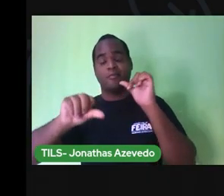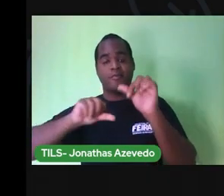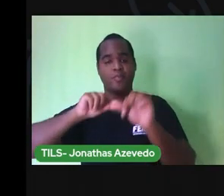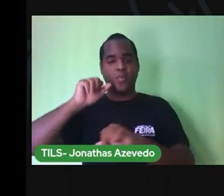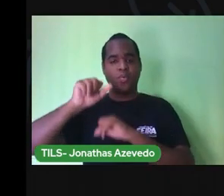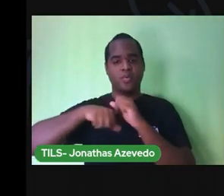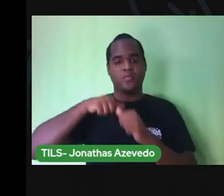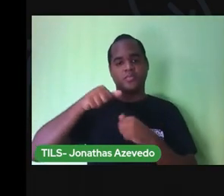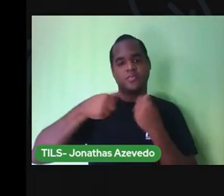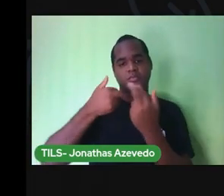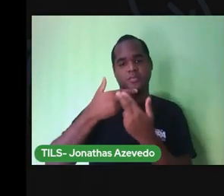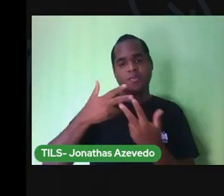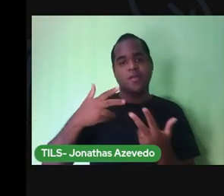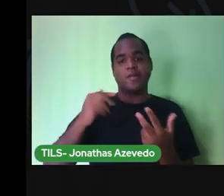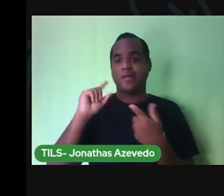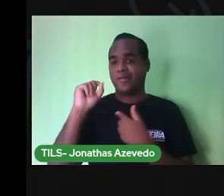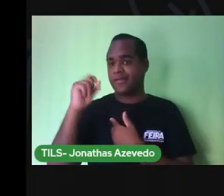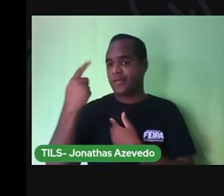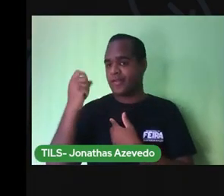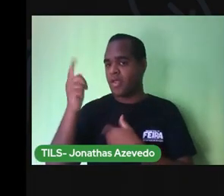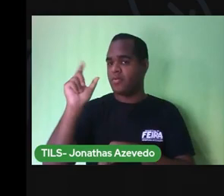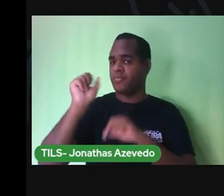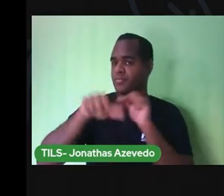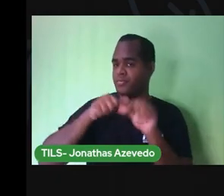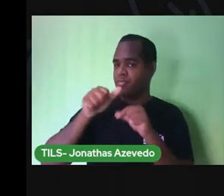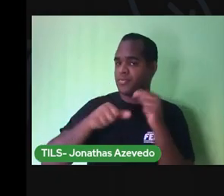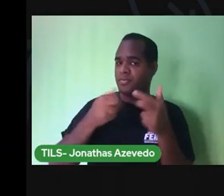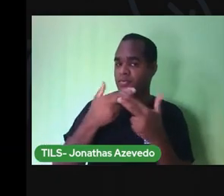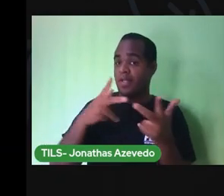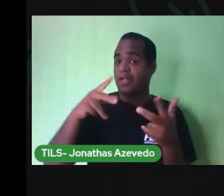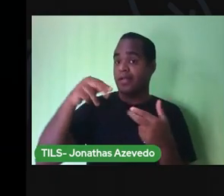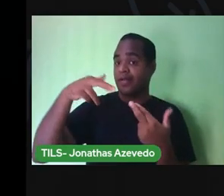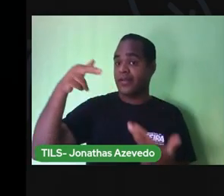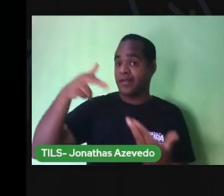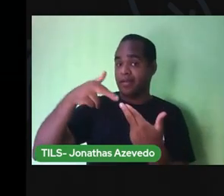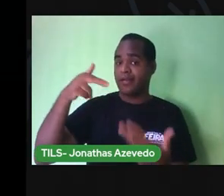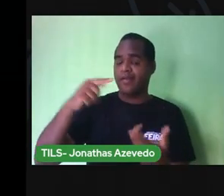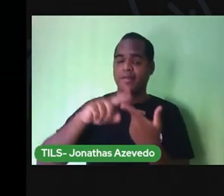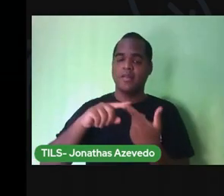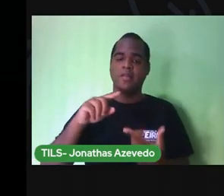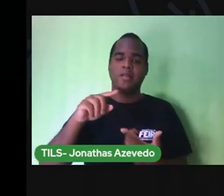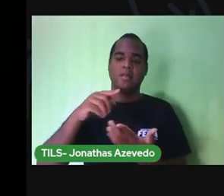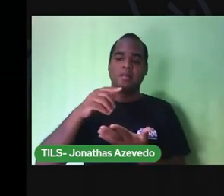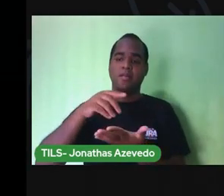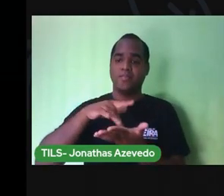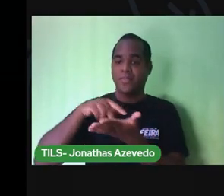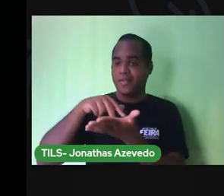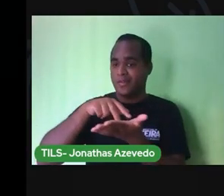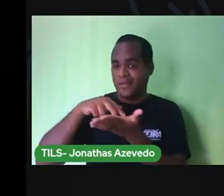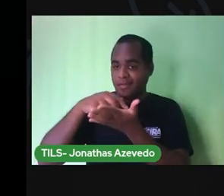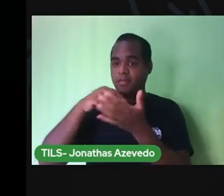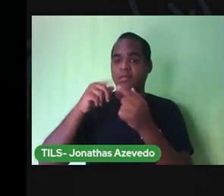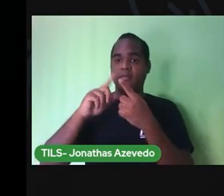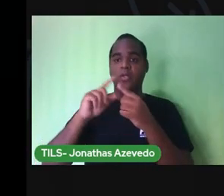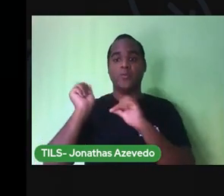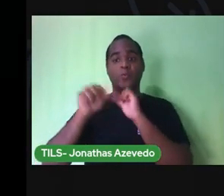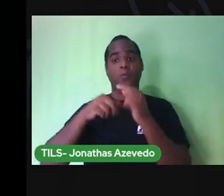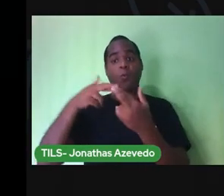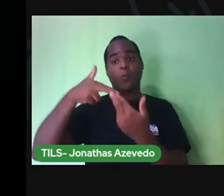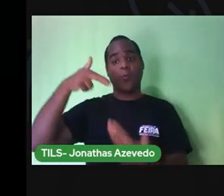em volta do sol. E esse movimento de bailarina que a gente viu primeiro, que é o rotação,